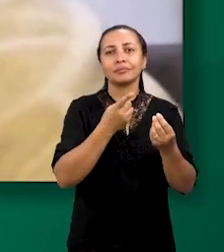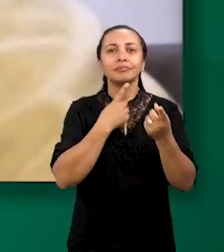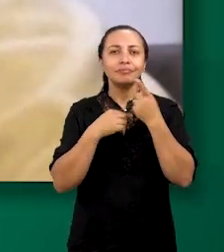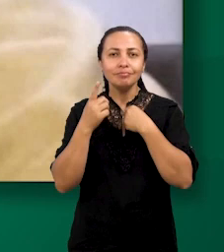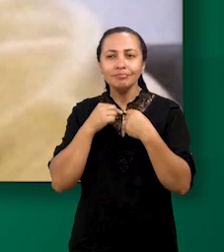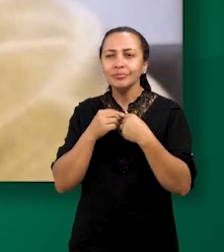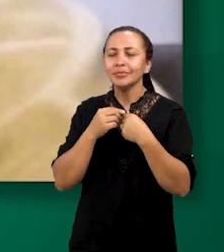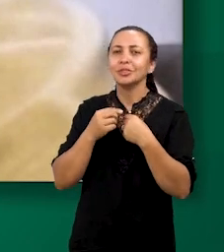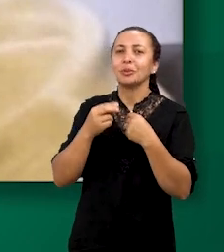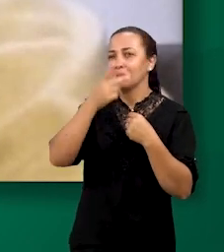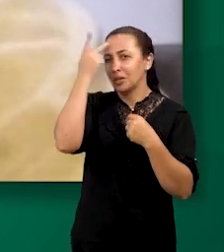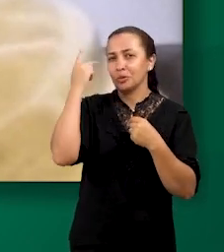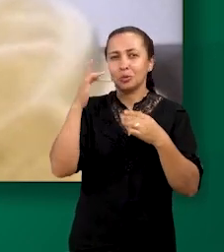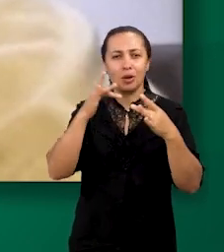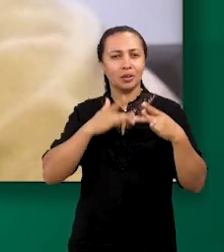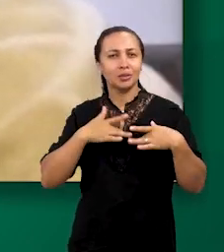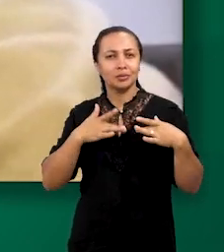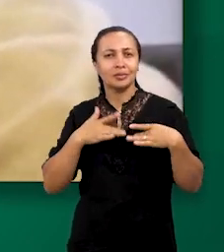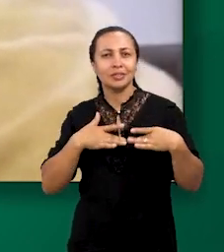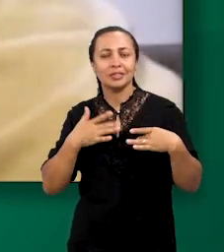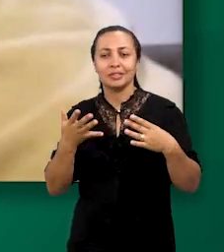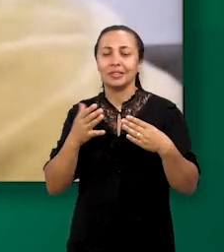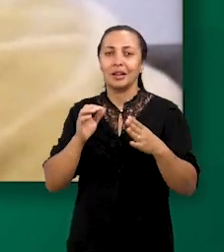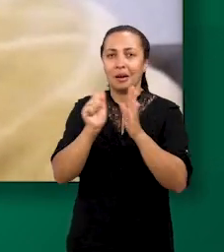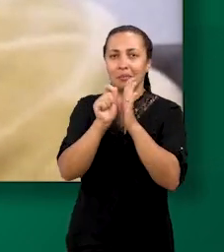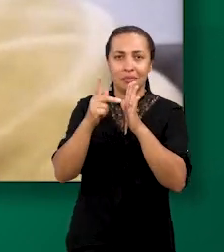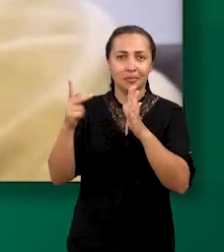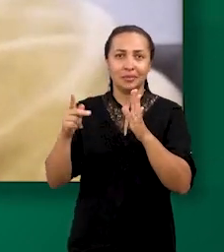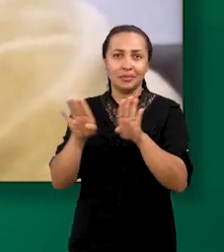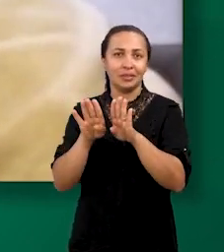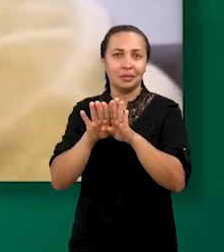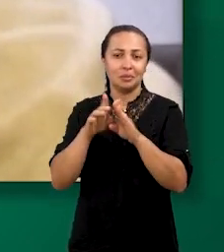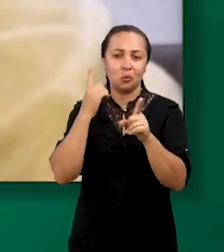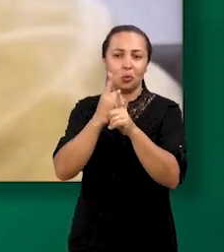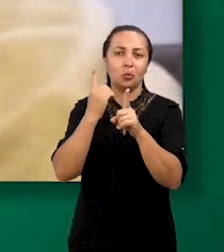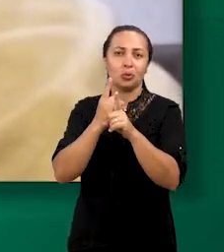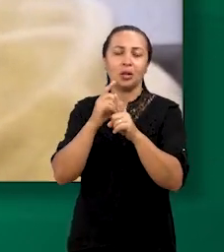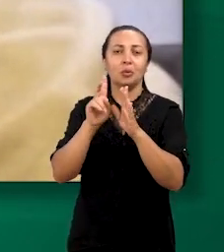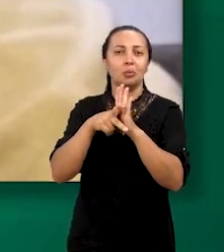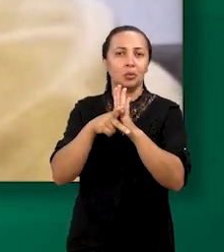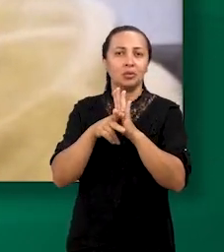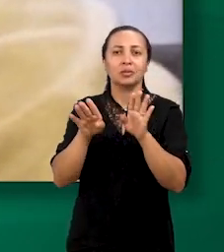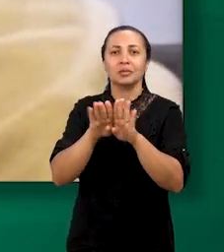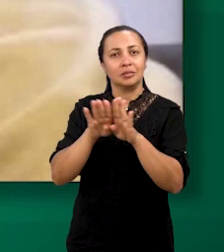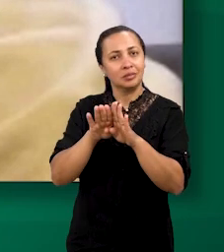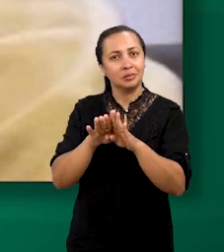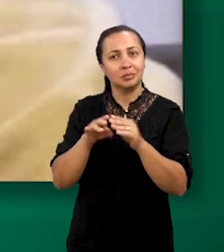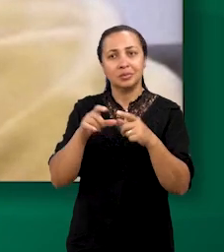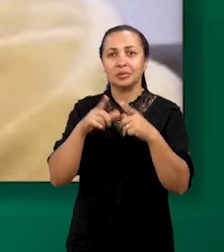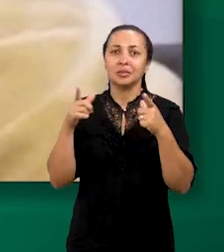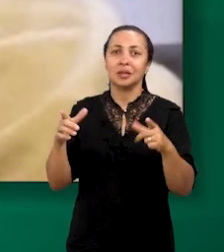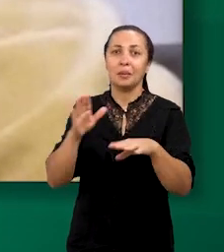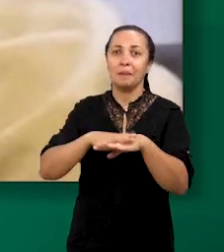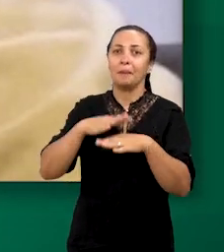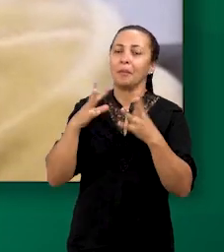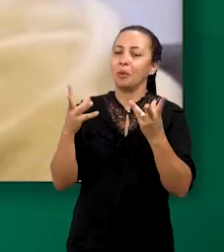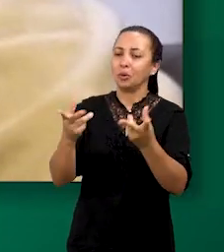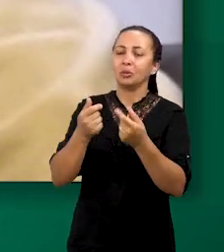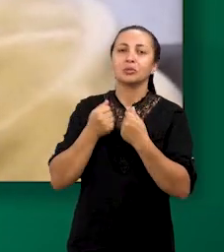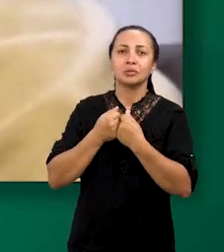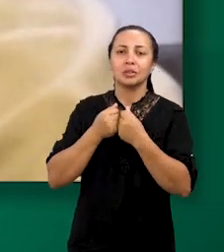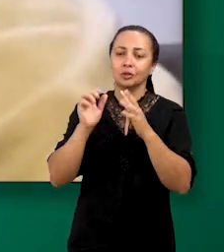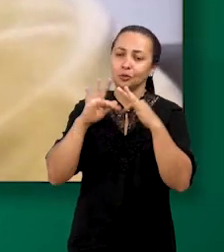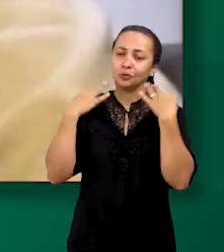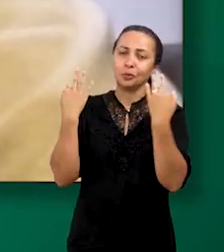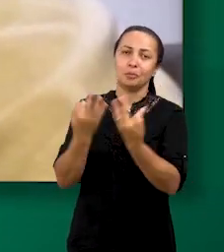voluntários através do aplicativo de Rafa, porque identificaram o projeto, como a gente conseguiu abranger uma maior quantidade de ajudar